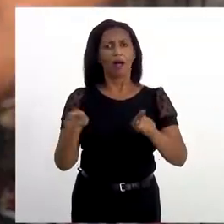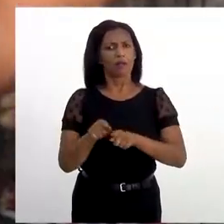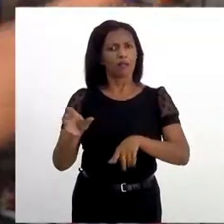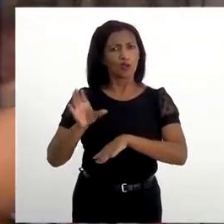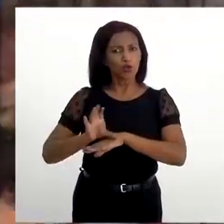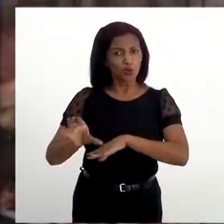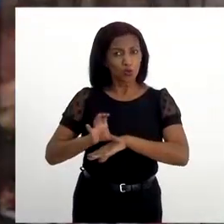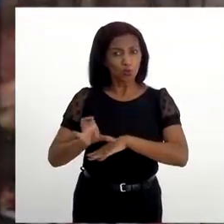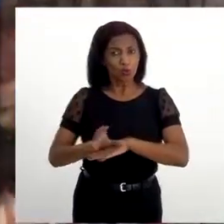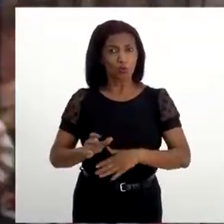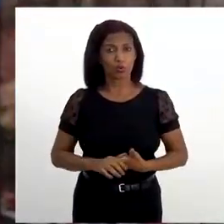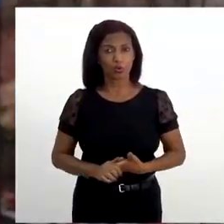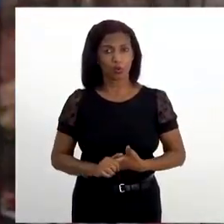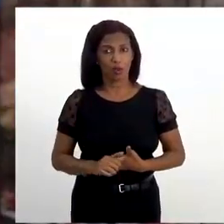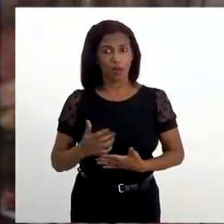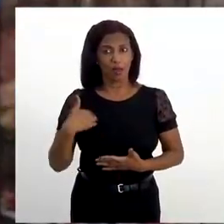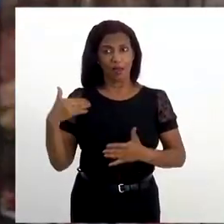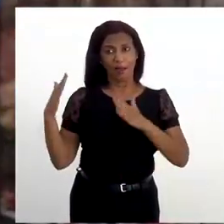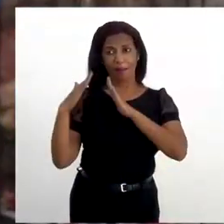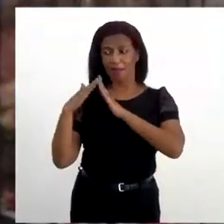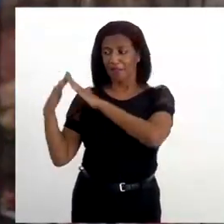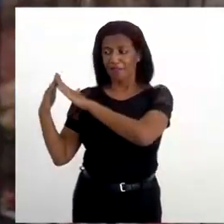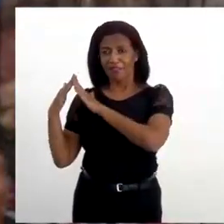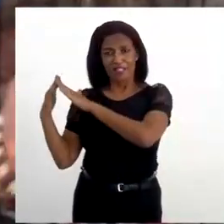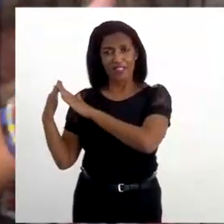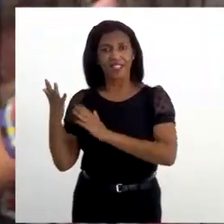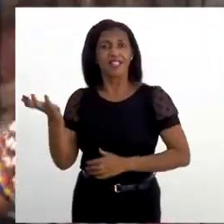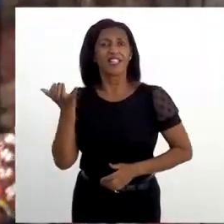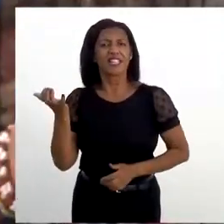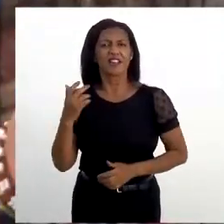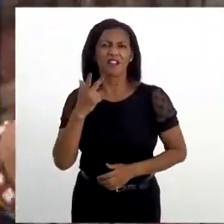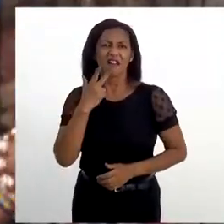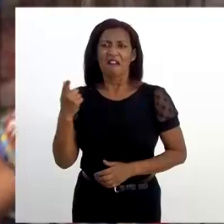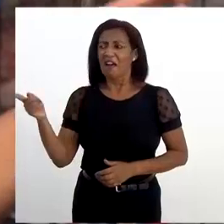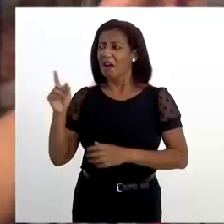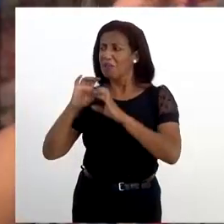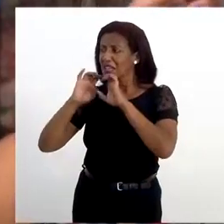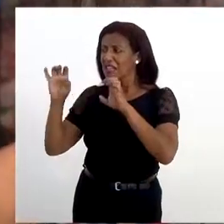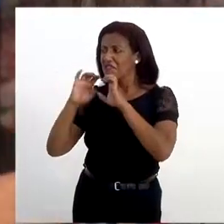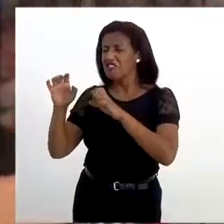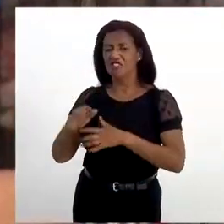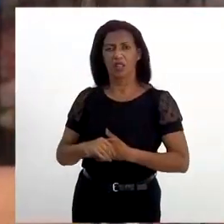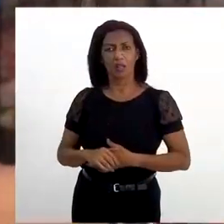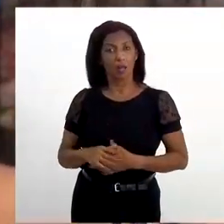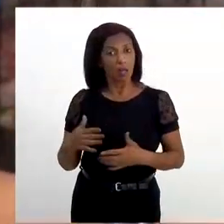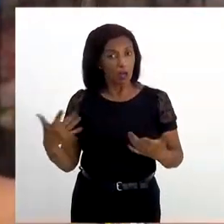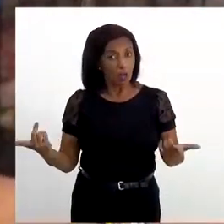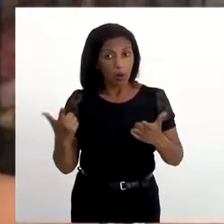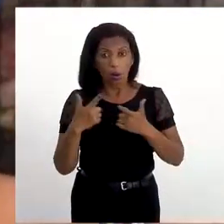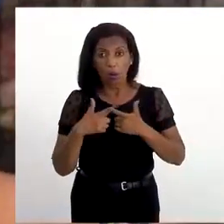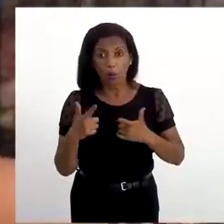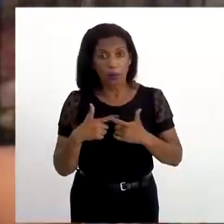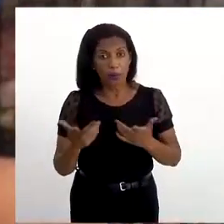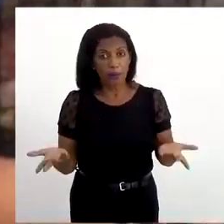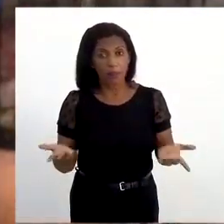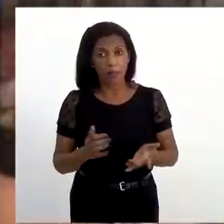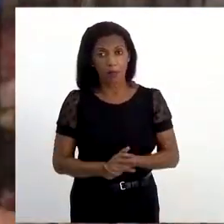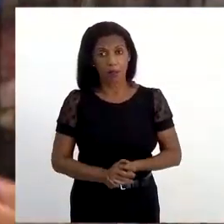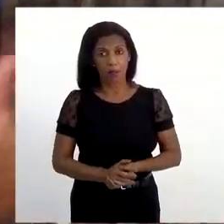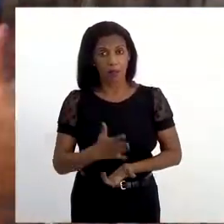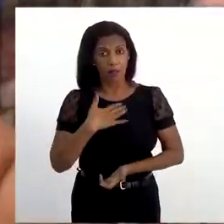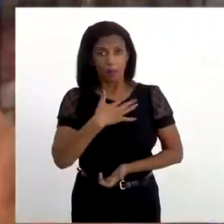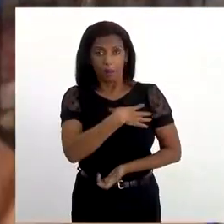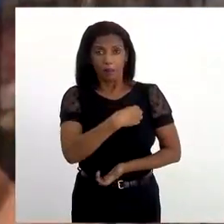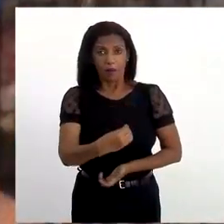Até os cursos. Eu já tive caso aqui. A minha vizinha queria tanto fazer. Traz ela. Mas ela é evangélica. Mas qual é o problema? Qual é o